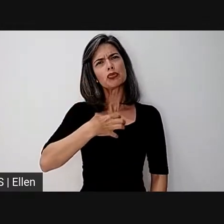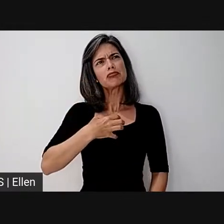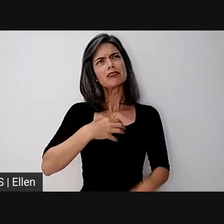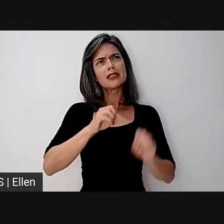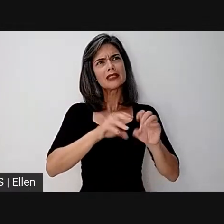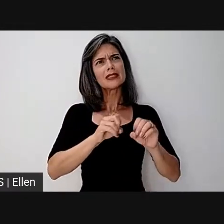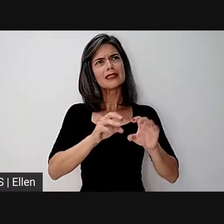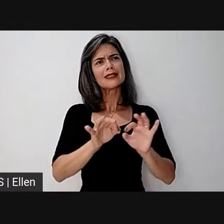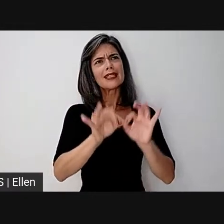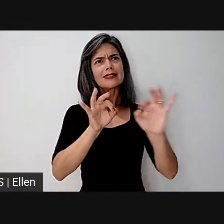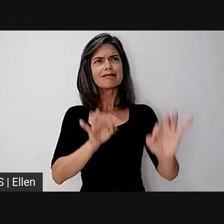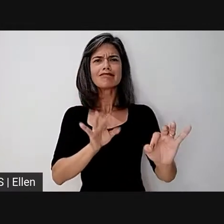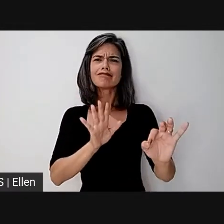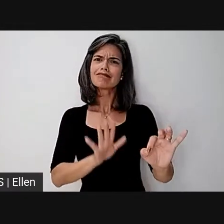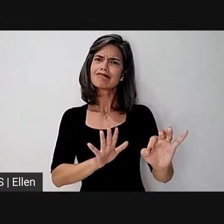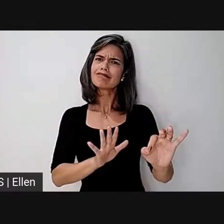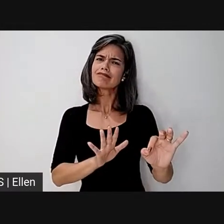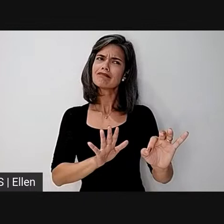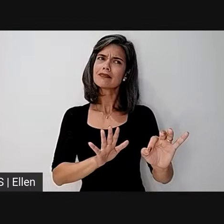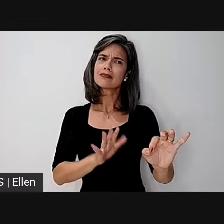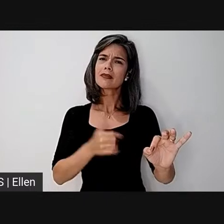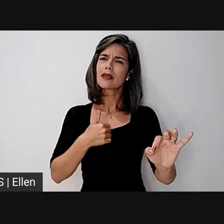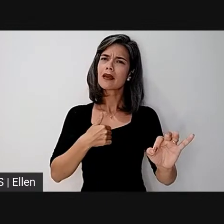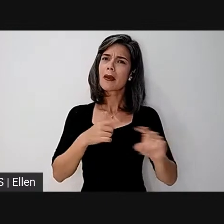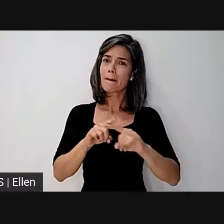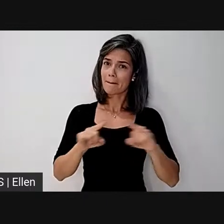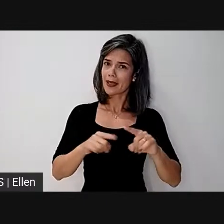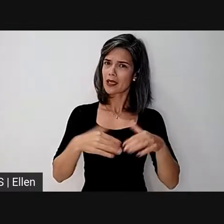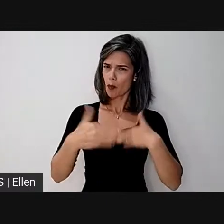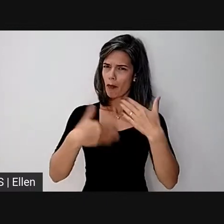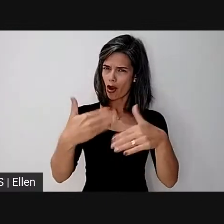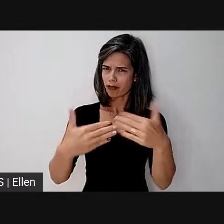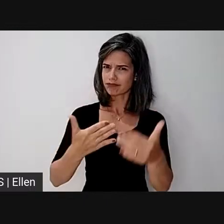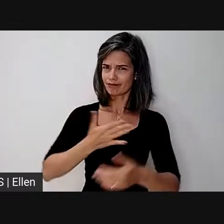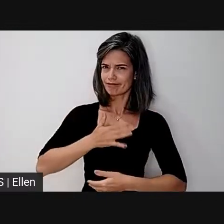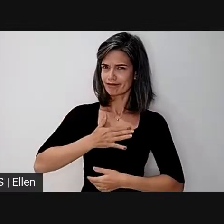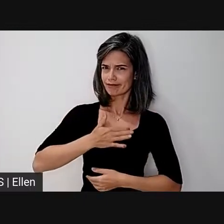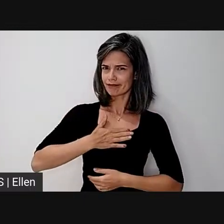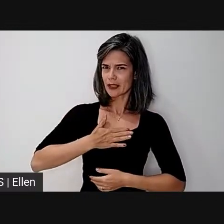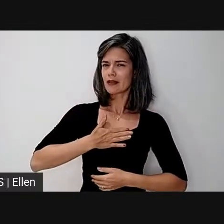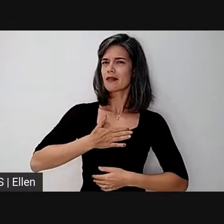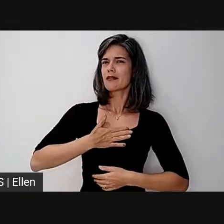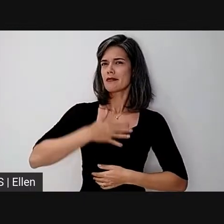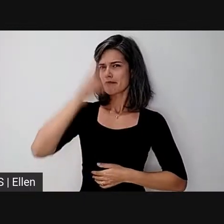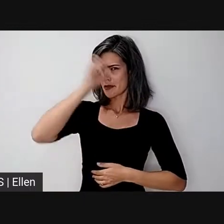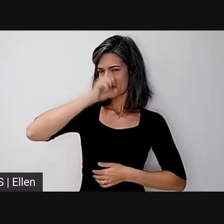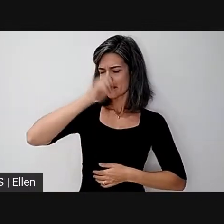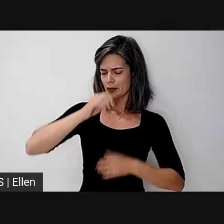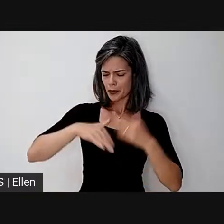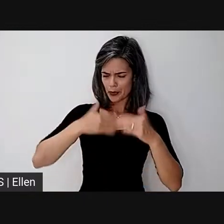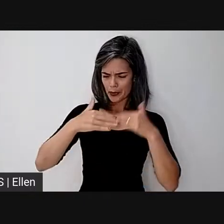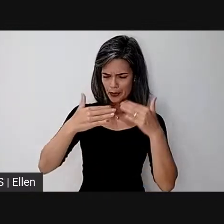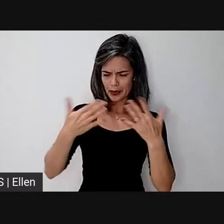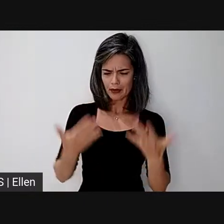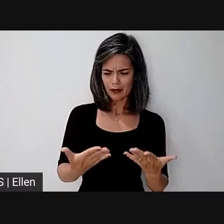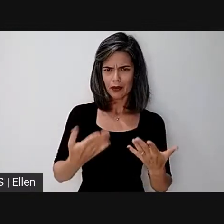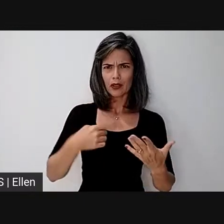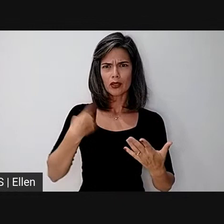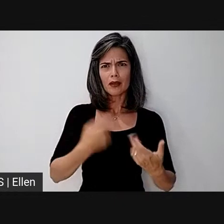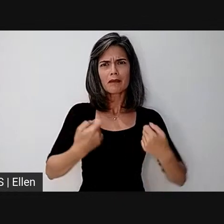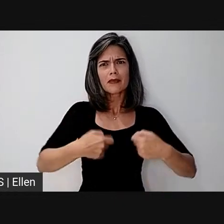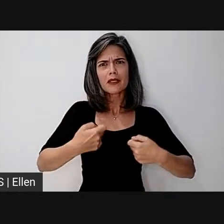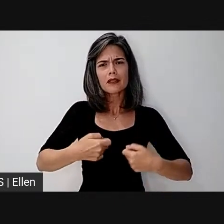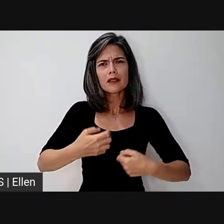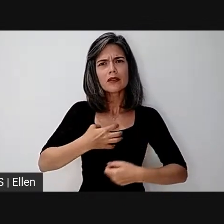Em dado momento, nesse processo de formação, a ideia chega de que nós precisávamos renovar